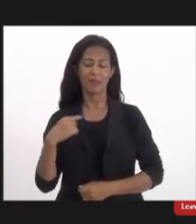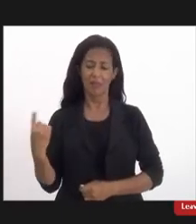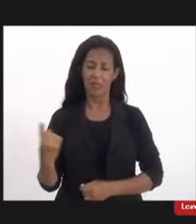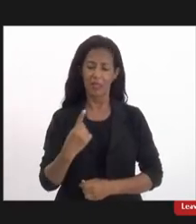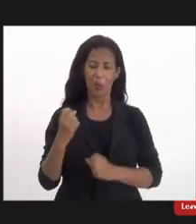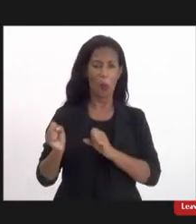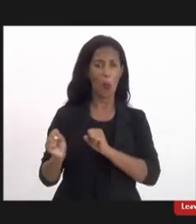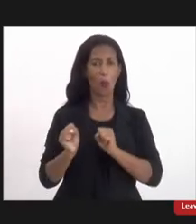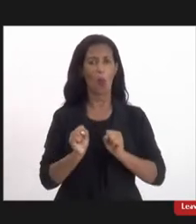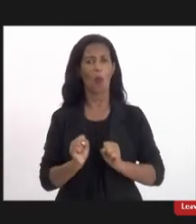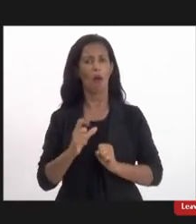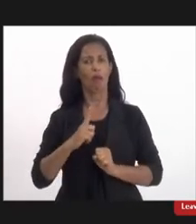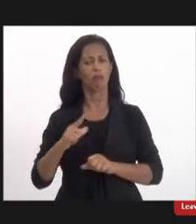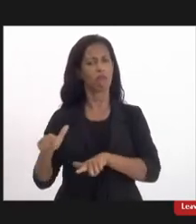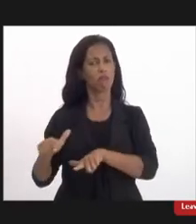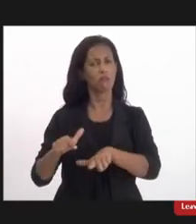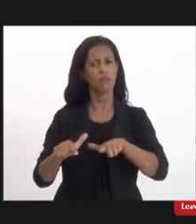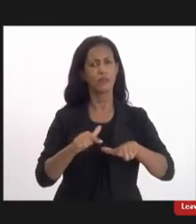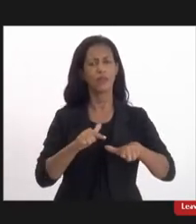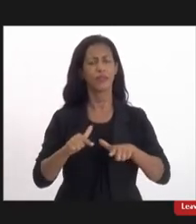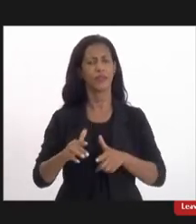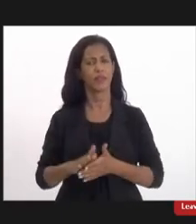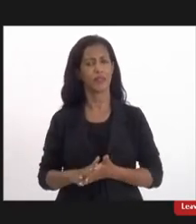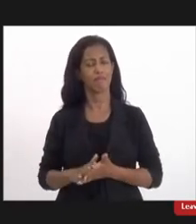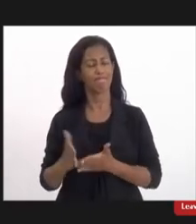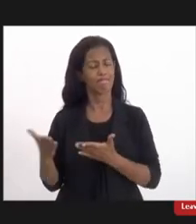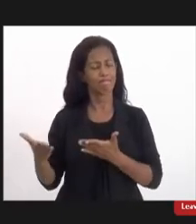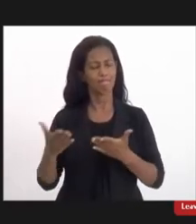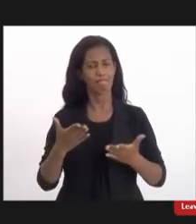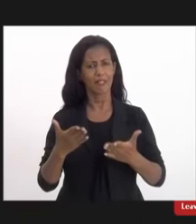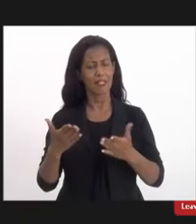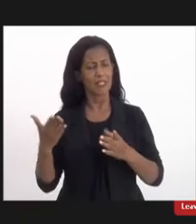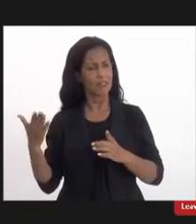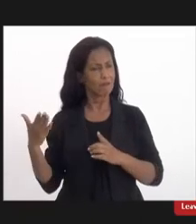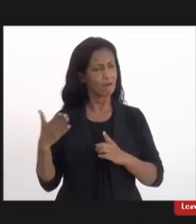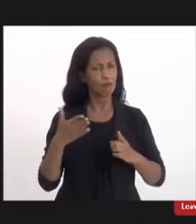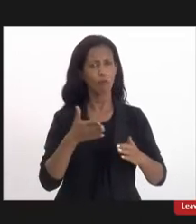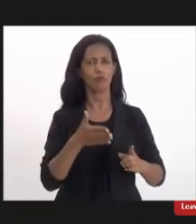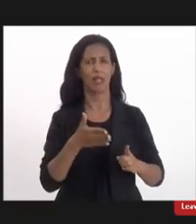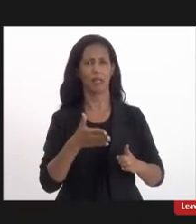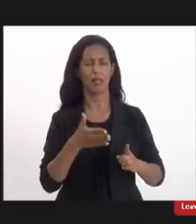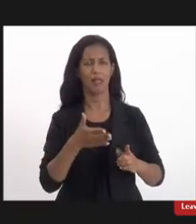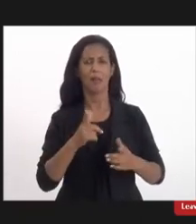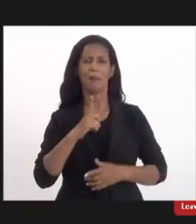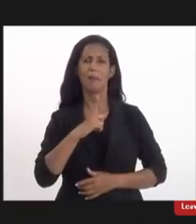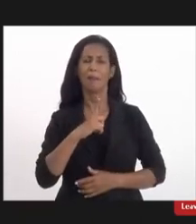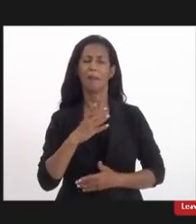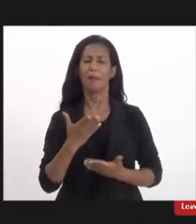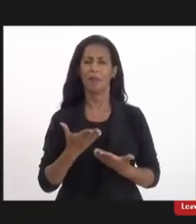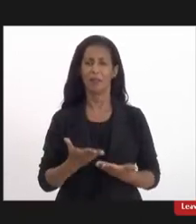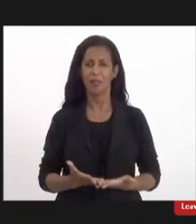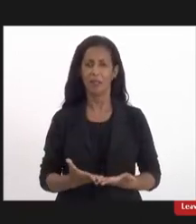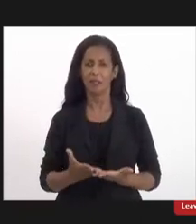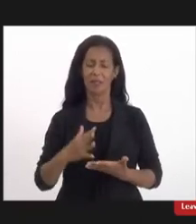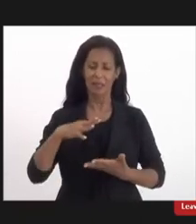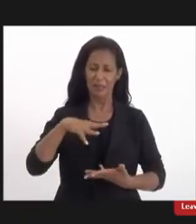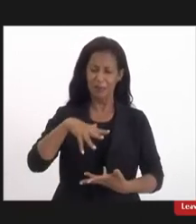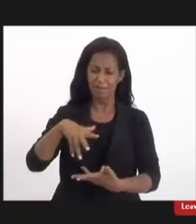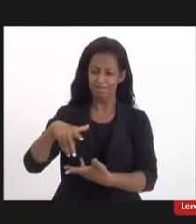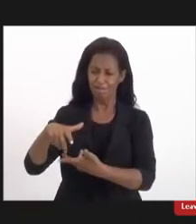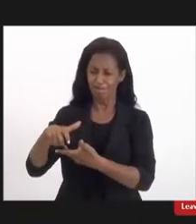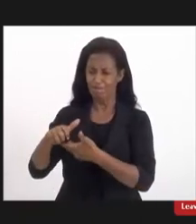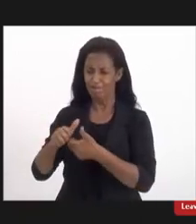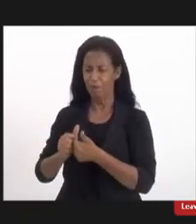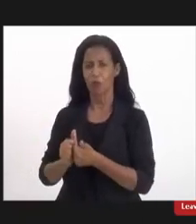trabalhar trabalhar e se voltar, né? Para que esse mundo seja